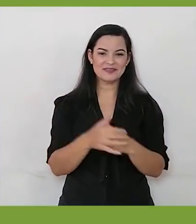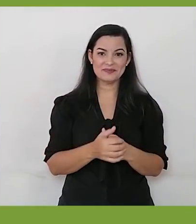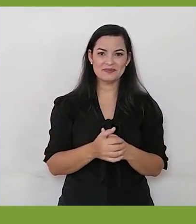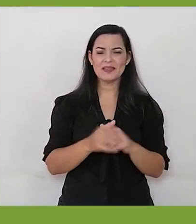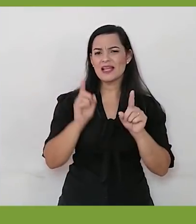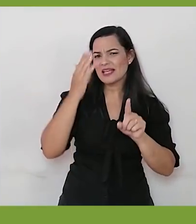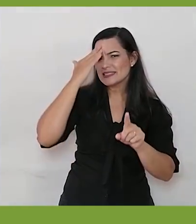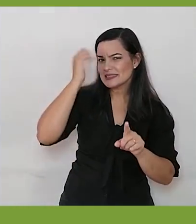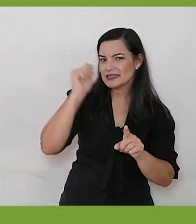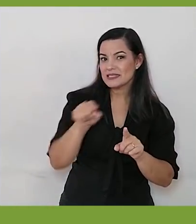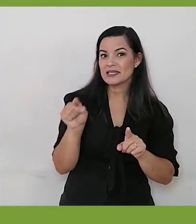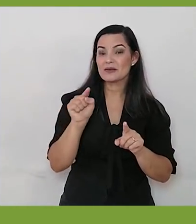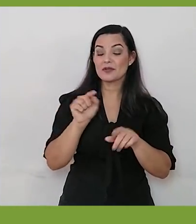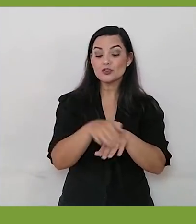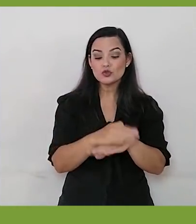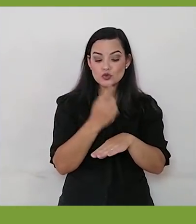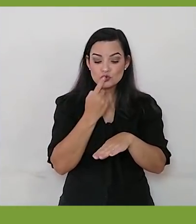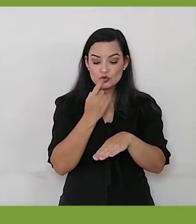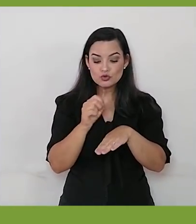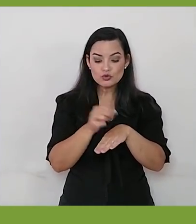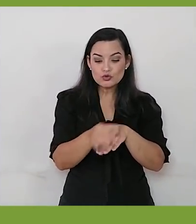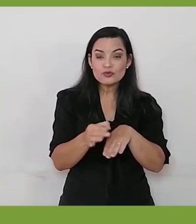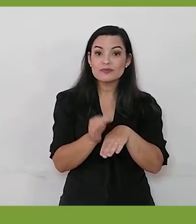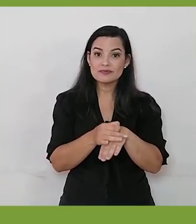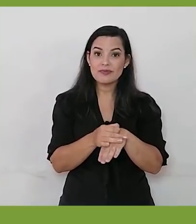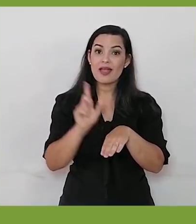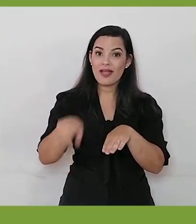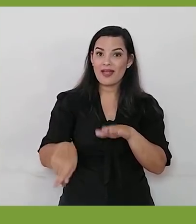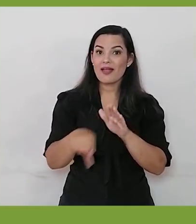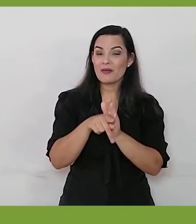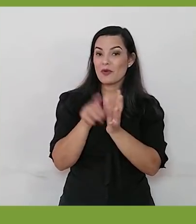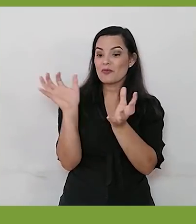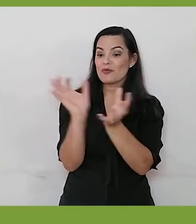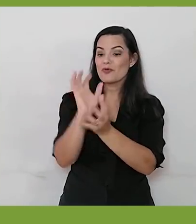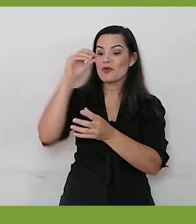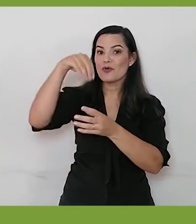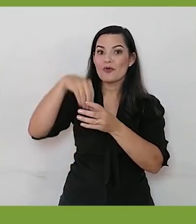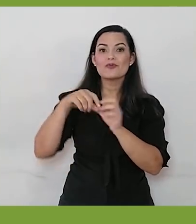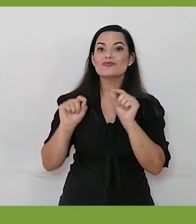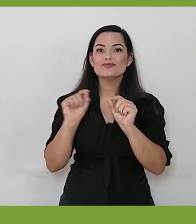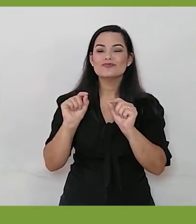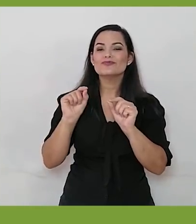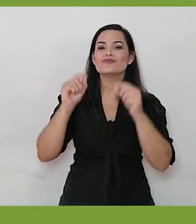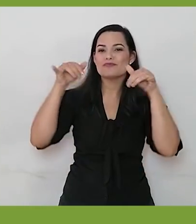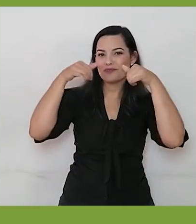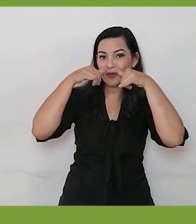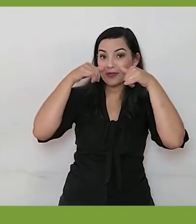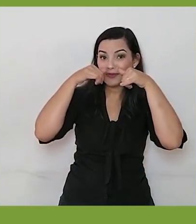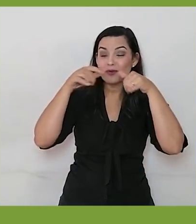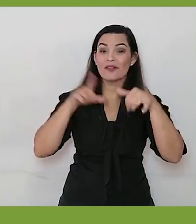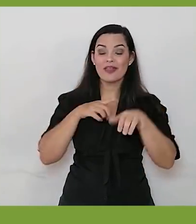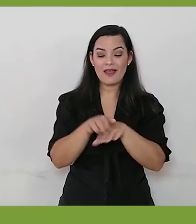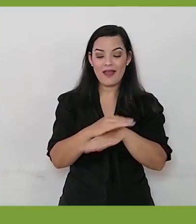Você sabia que as joaninhas são uma espécie de besouro? E assim como os besouros, tem um par de asas